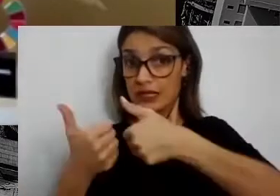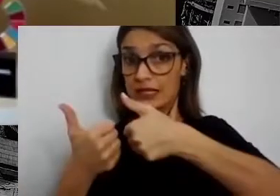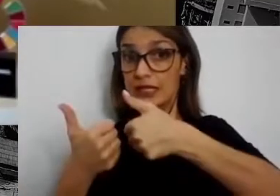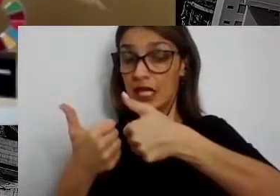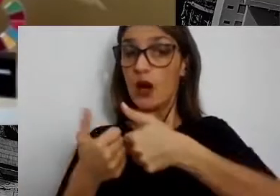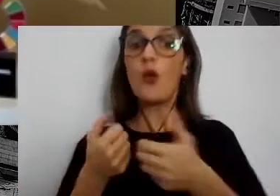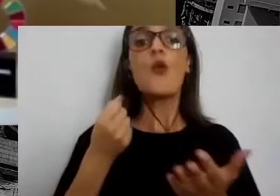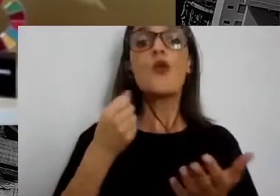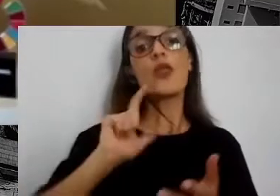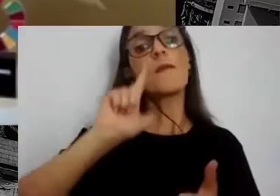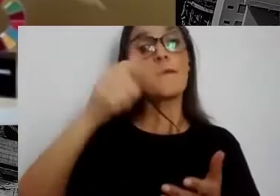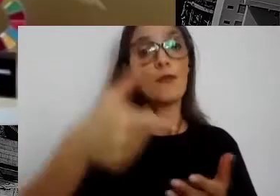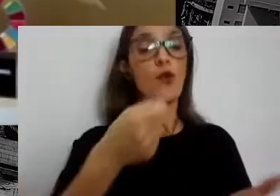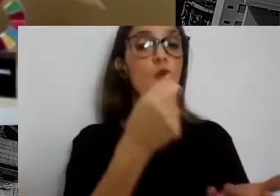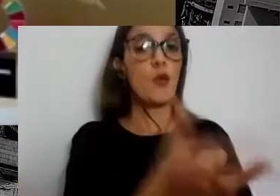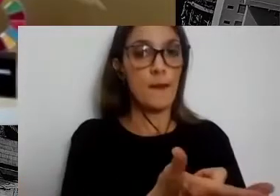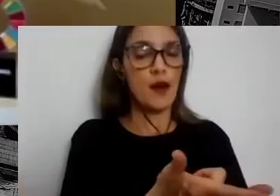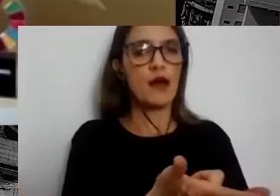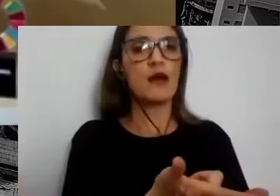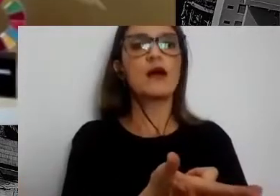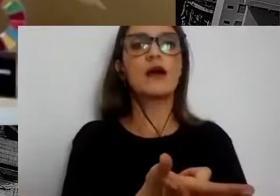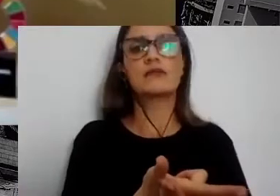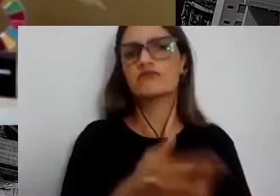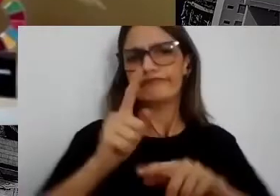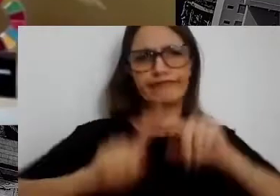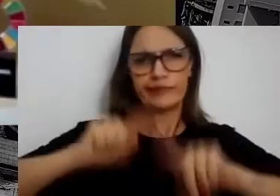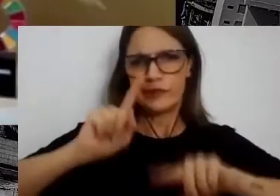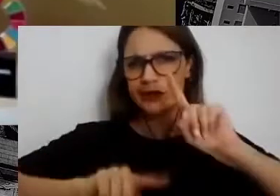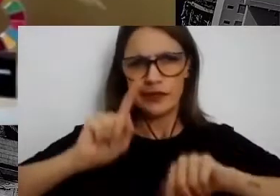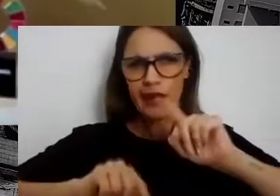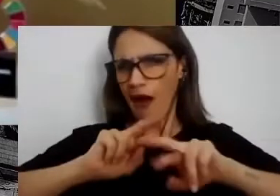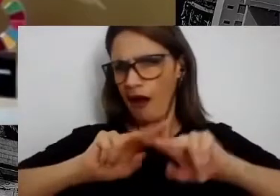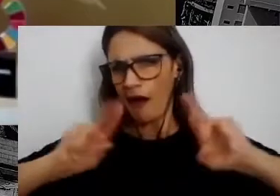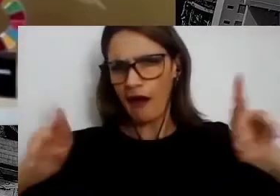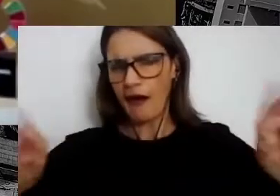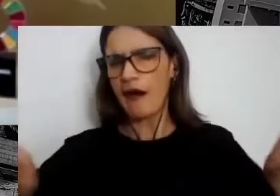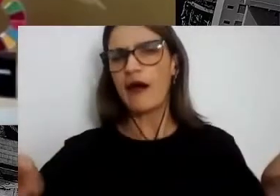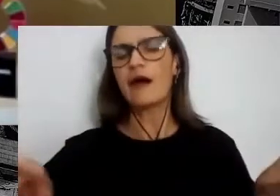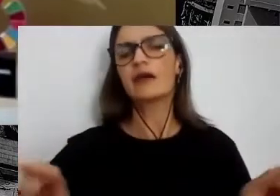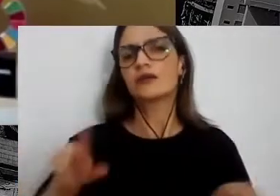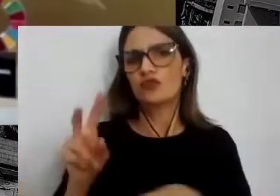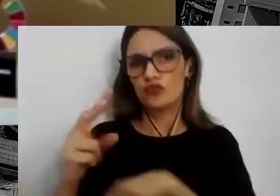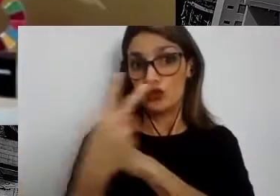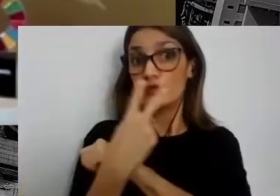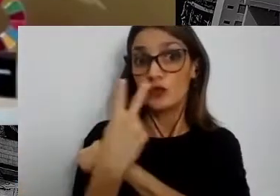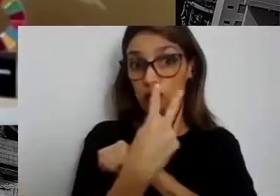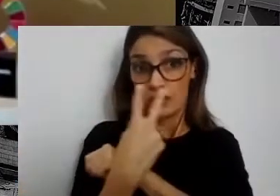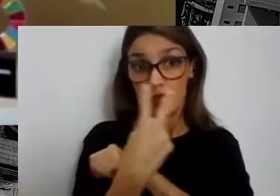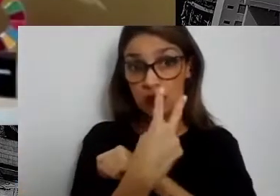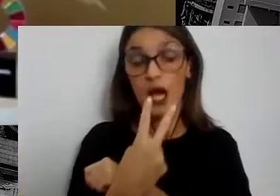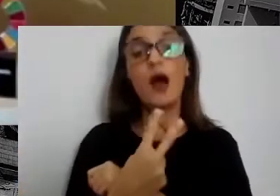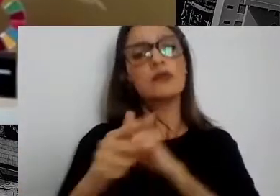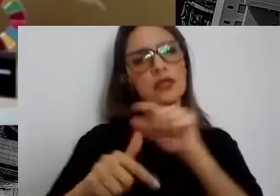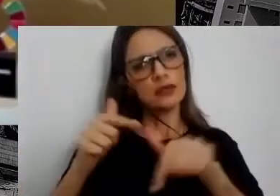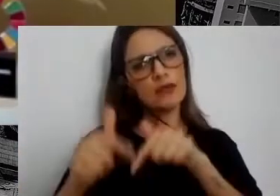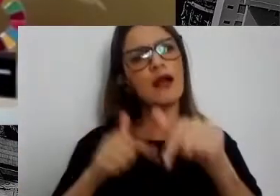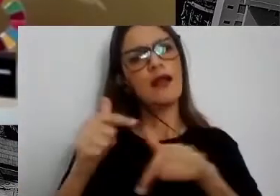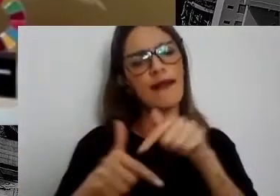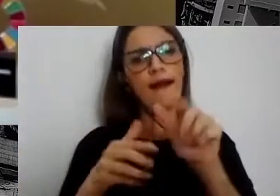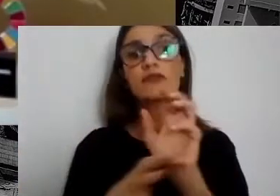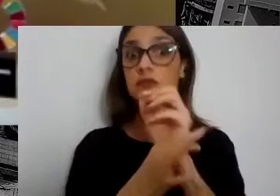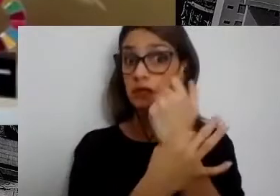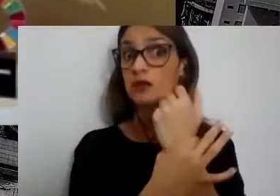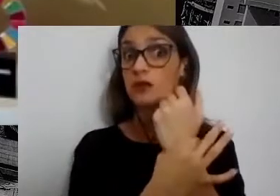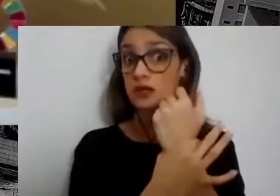equipamentos de proteção, equipamentos de proteção individual, equipamentos para que eles possam trabalhar de forma segura e